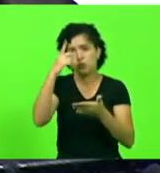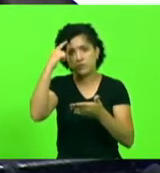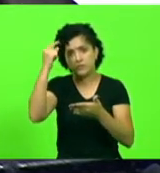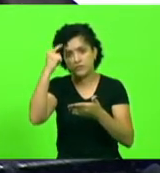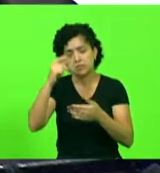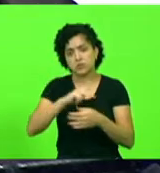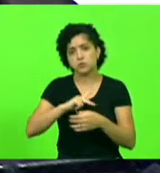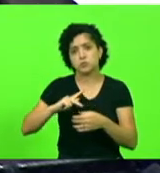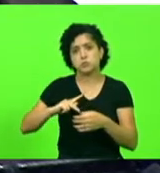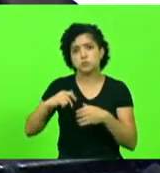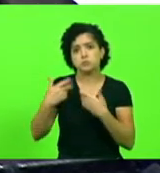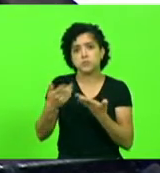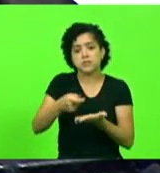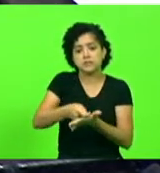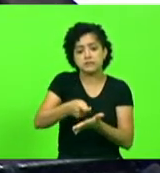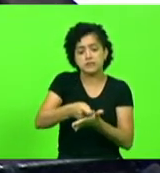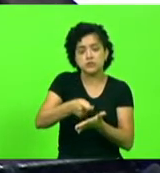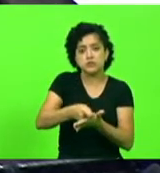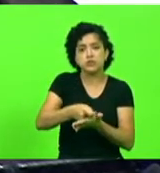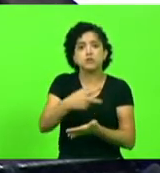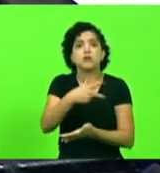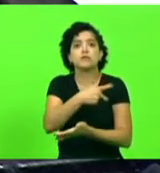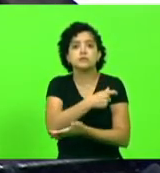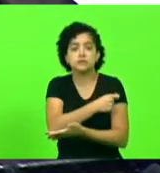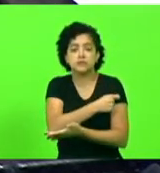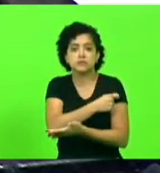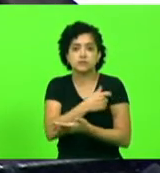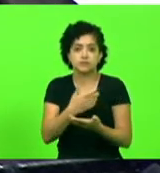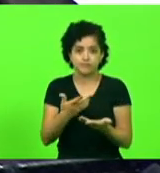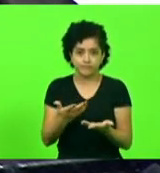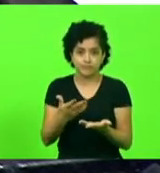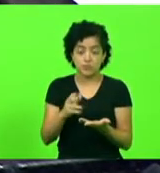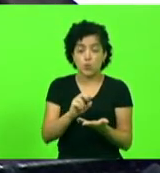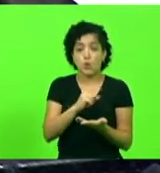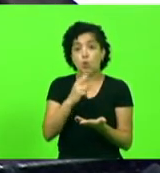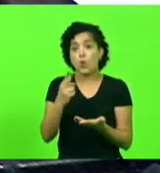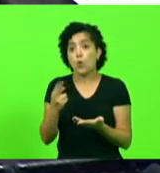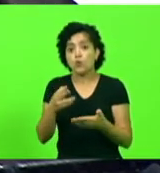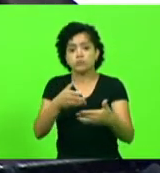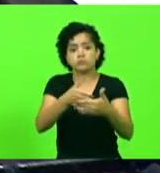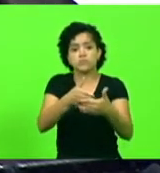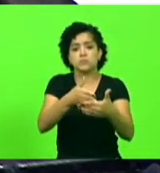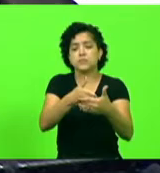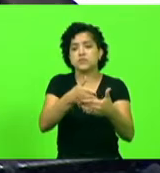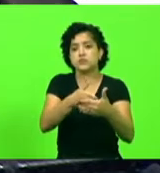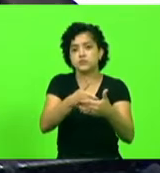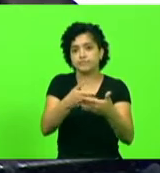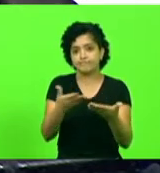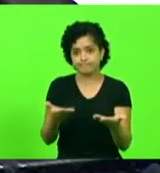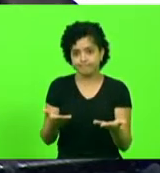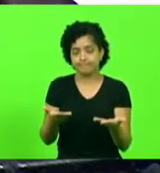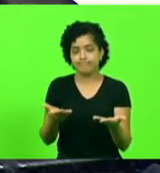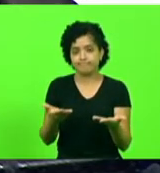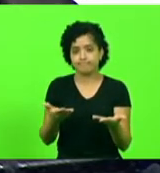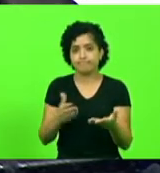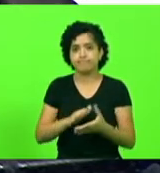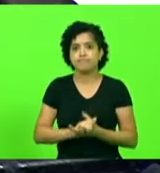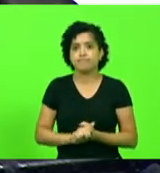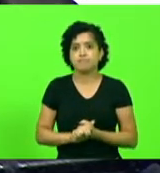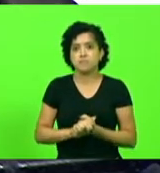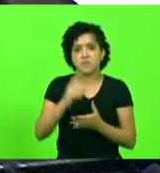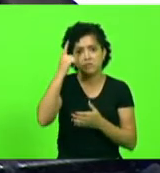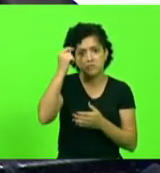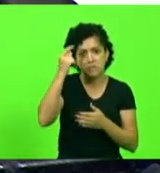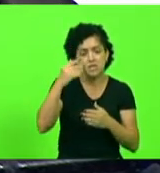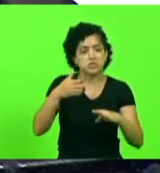exigir a sua vacinação ou não deixar você entrar na universidade ou na